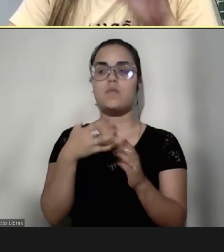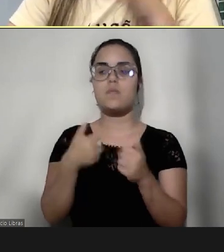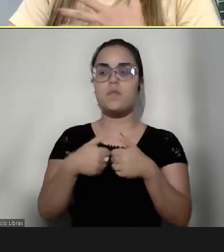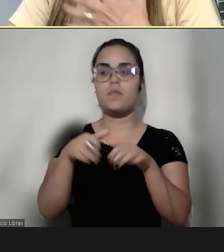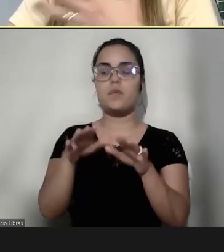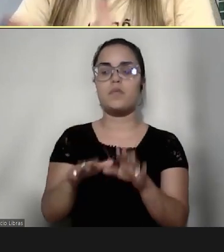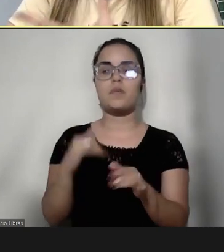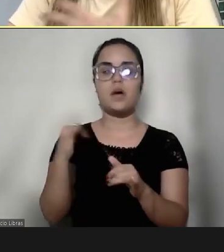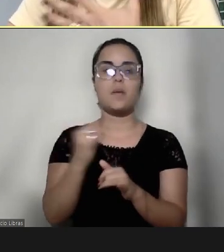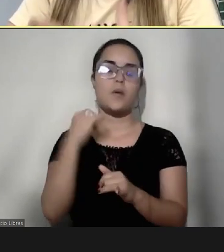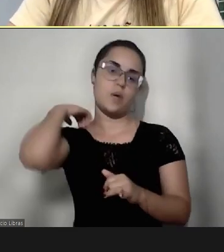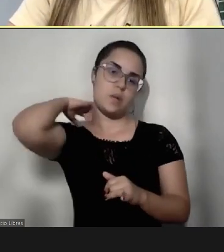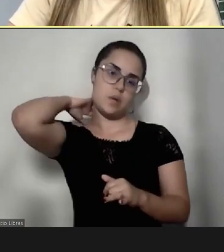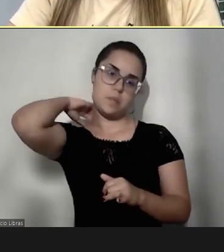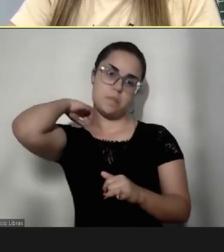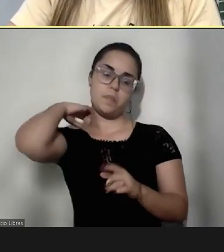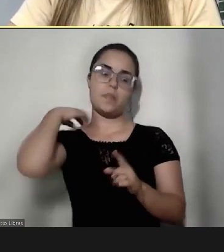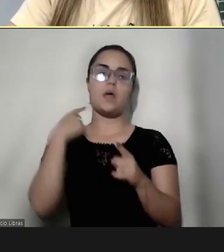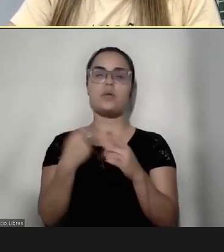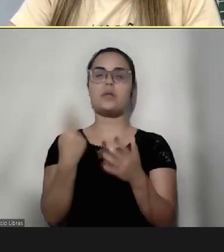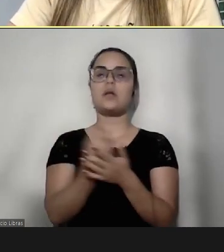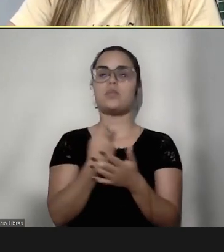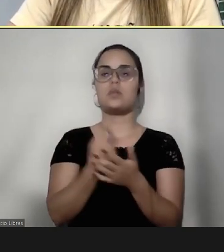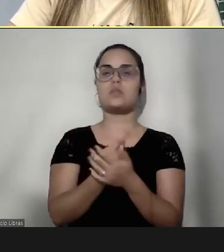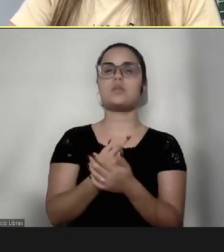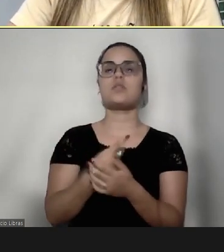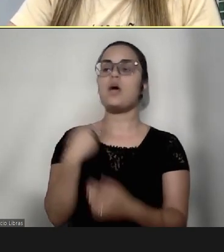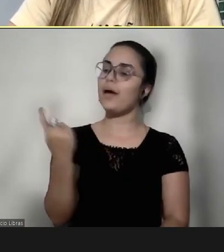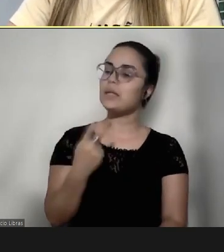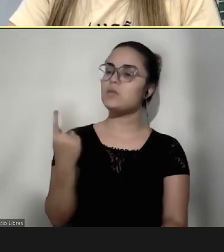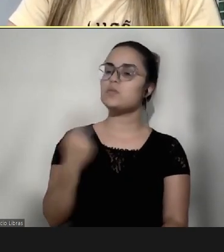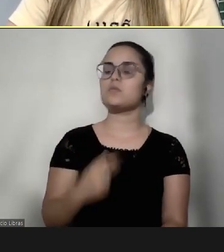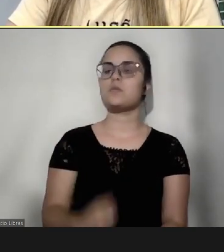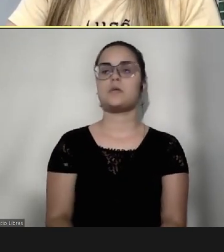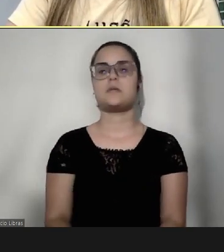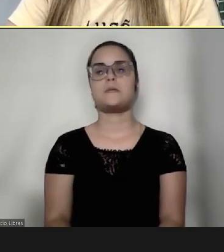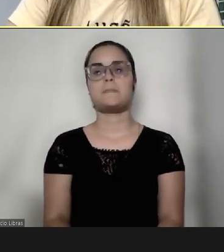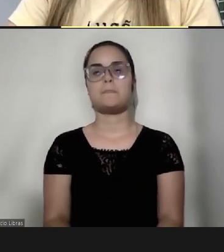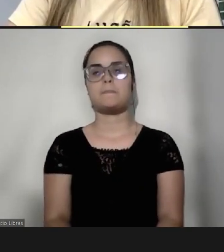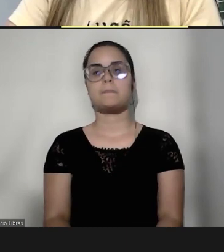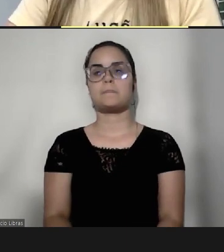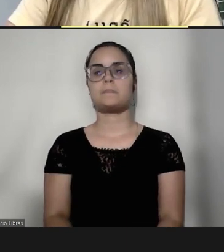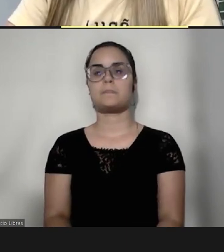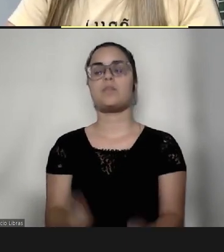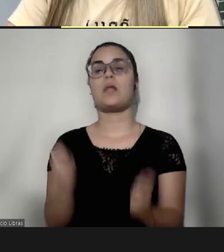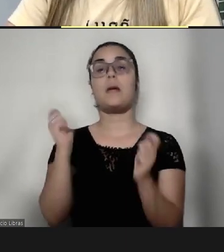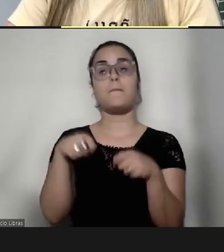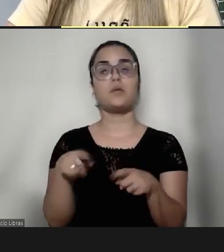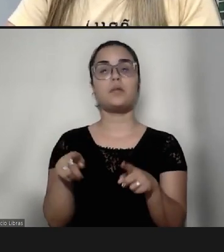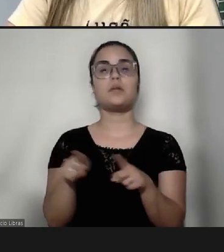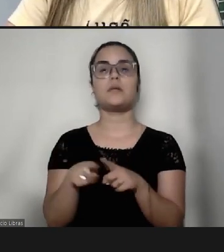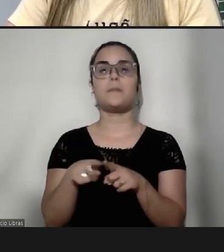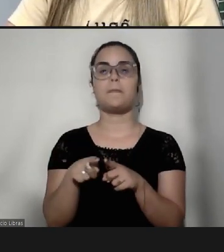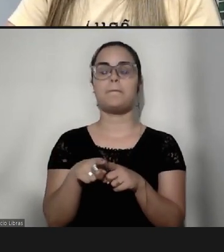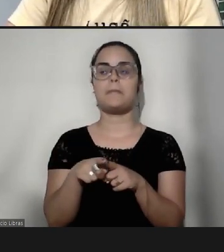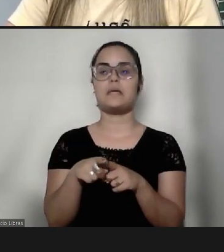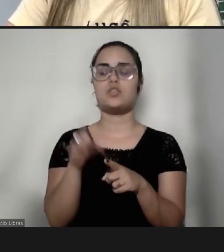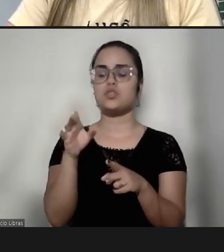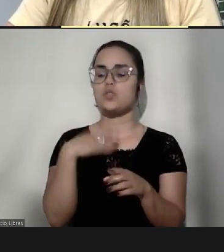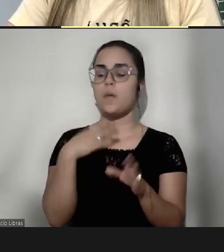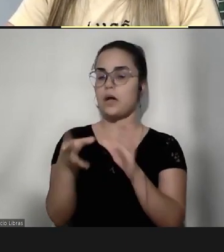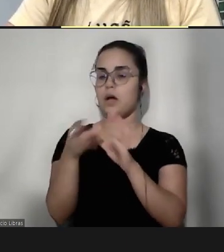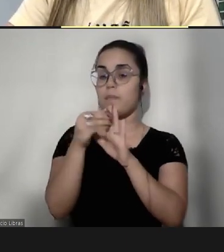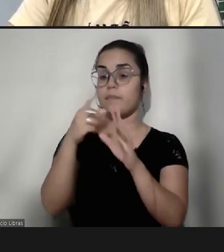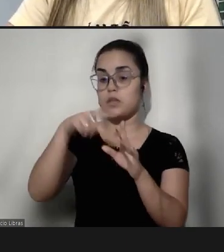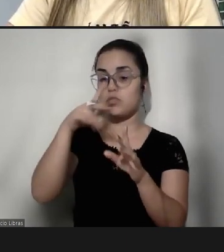importa, o que importa está ali acontecendo entre nós dois. E poder, só para complementar a sua